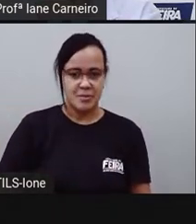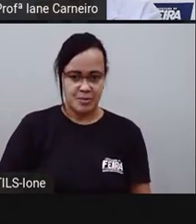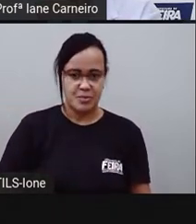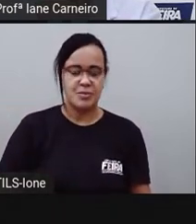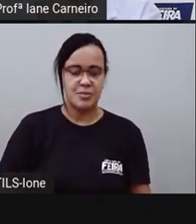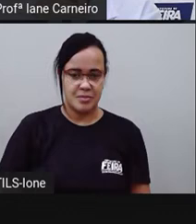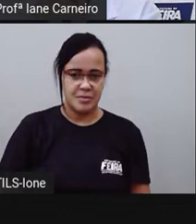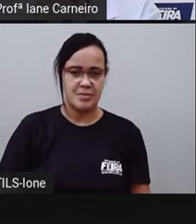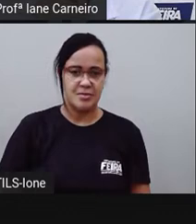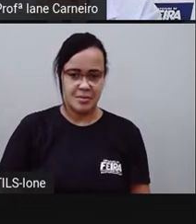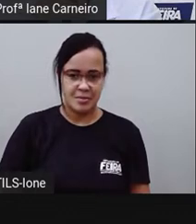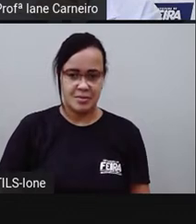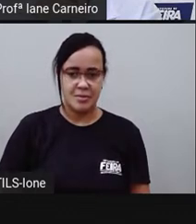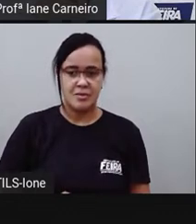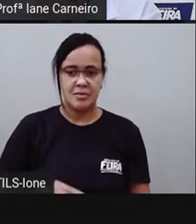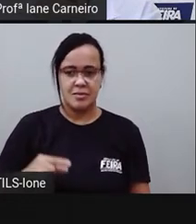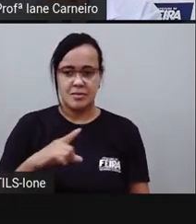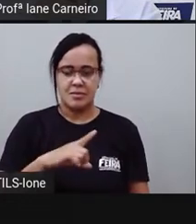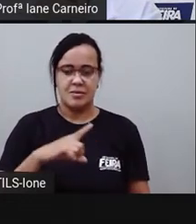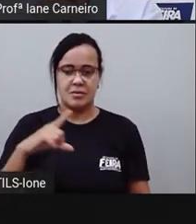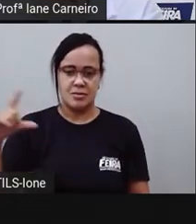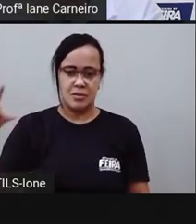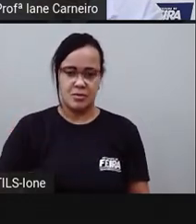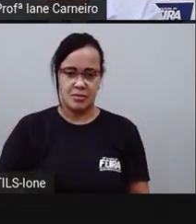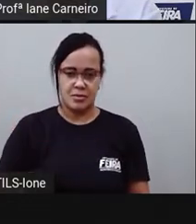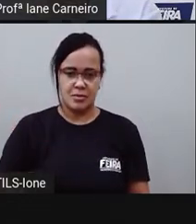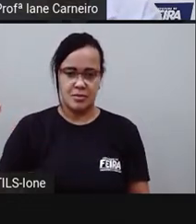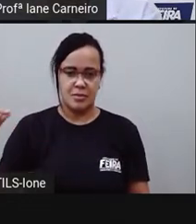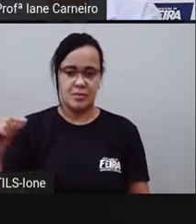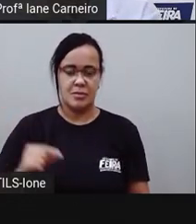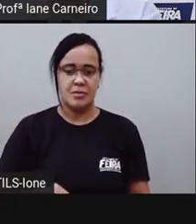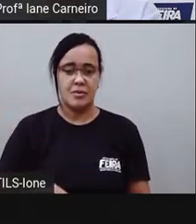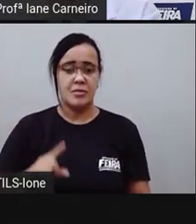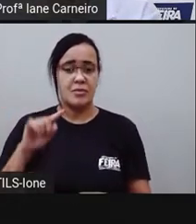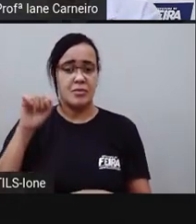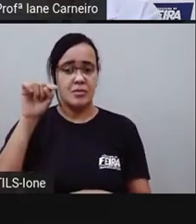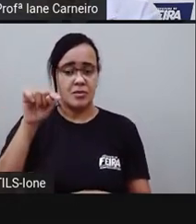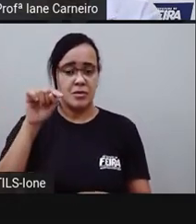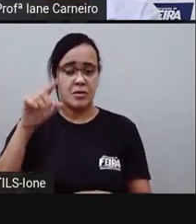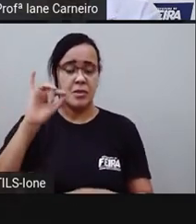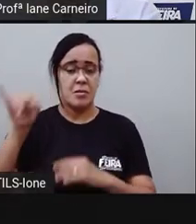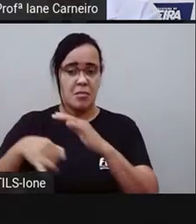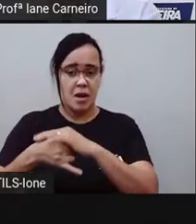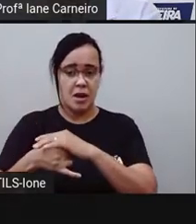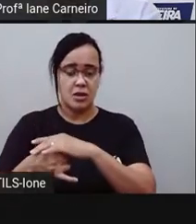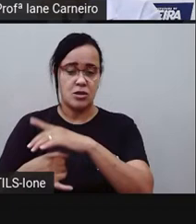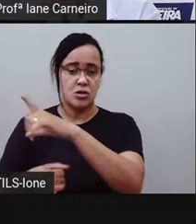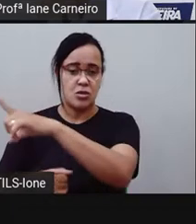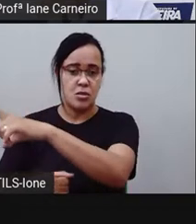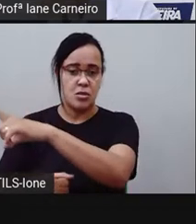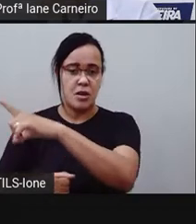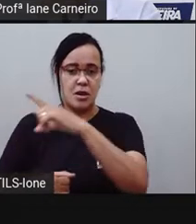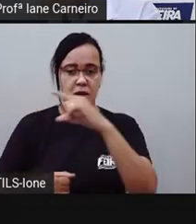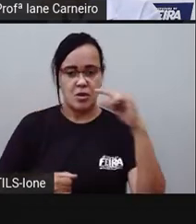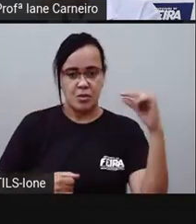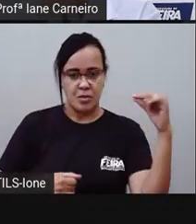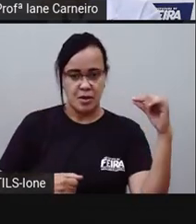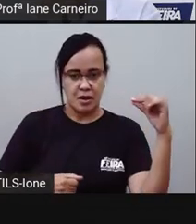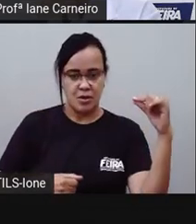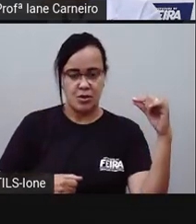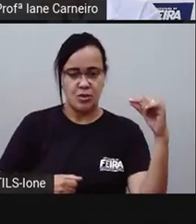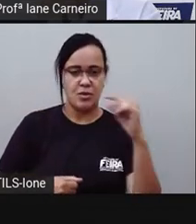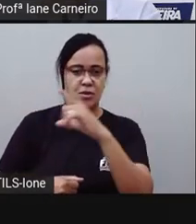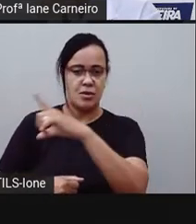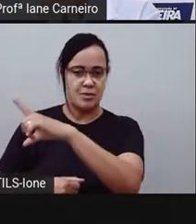um coelhinho. Até o animal maior. E na atividade de baixo, a gente fez do maior aqui, do maior cavalo.